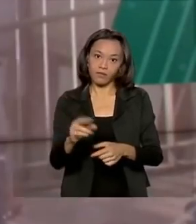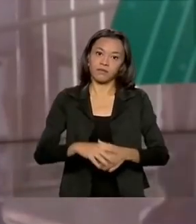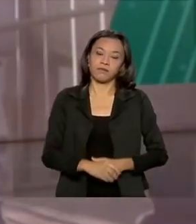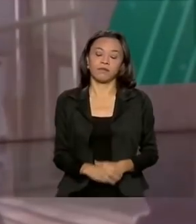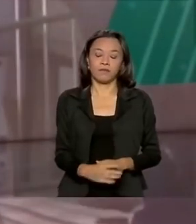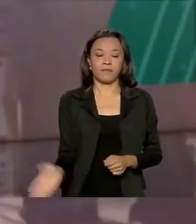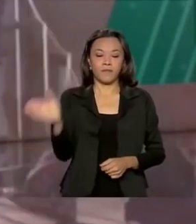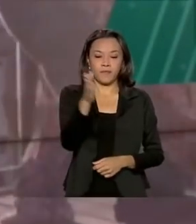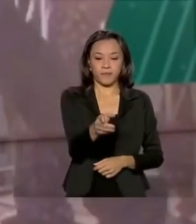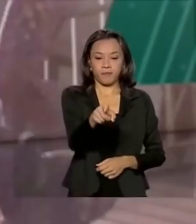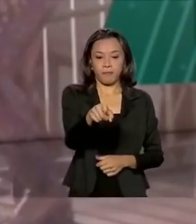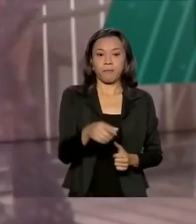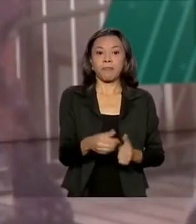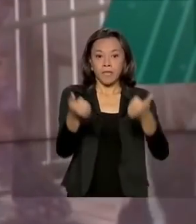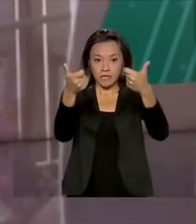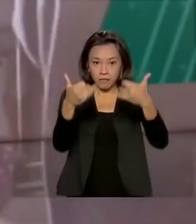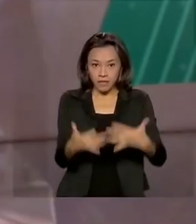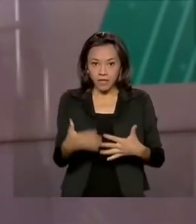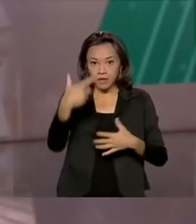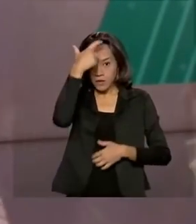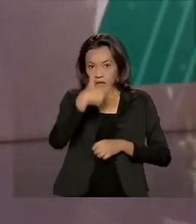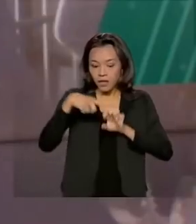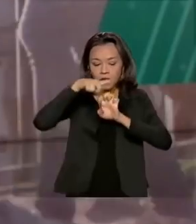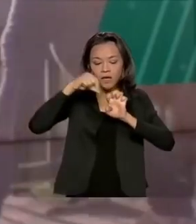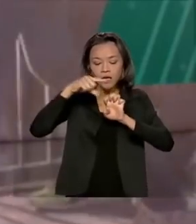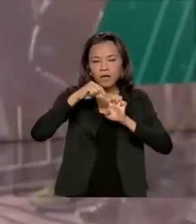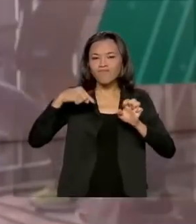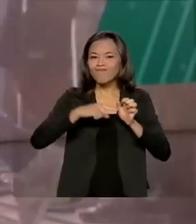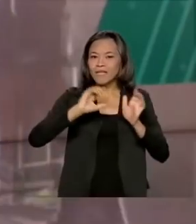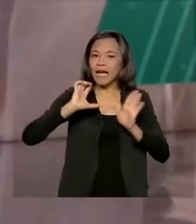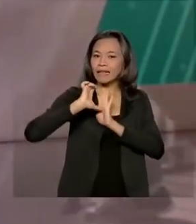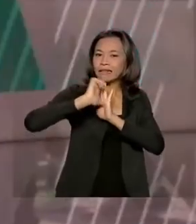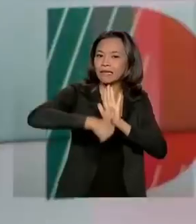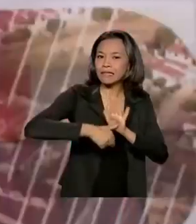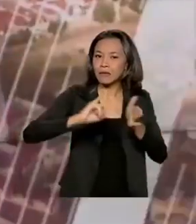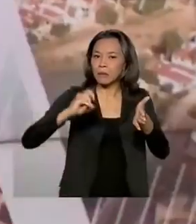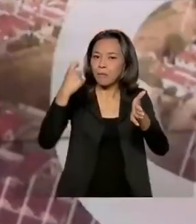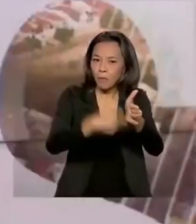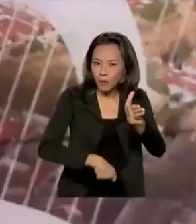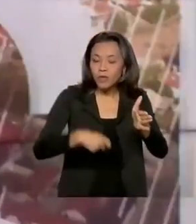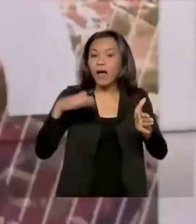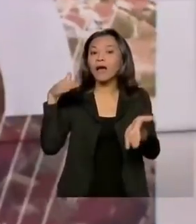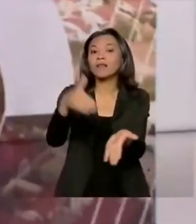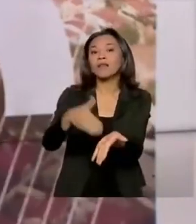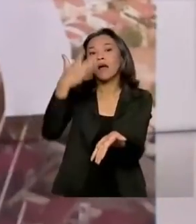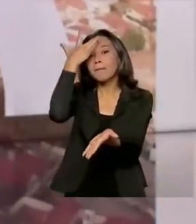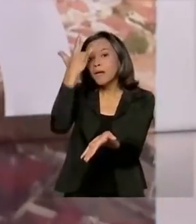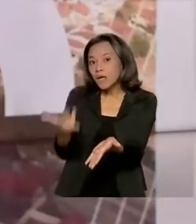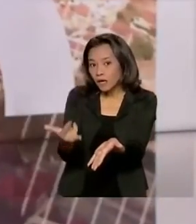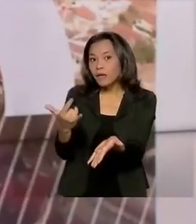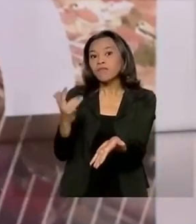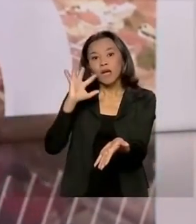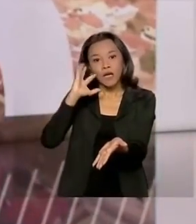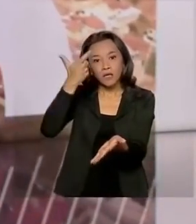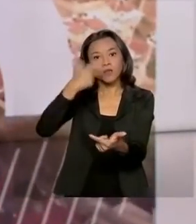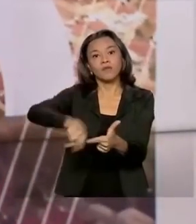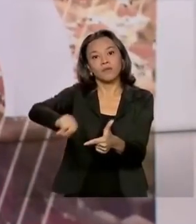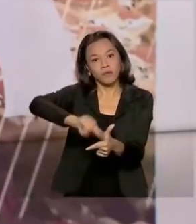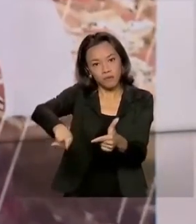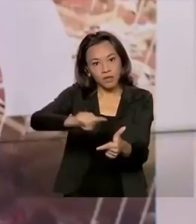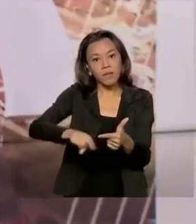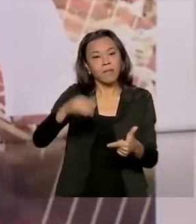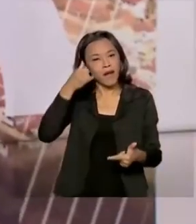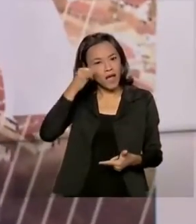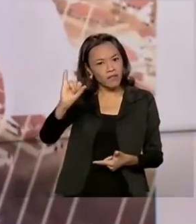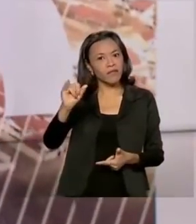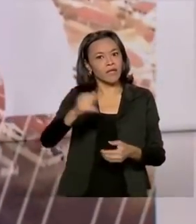Os microempreendedores individuais, que estão com impostos atrasados, têm até amanhã para regularizarem a situação. A medida vai evitar